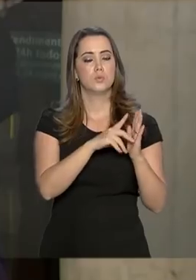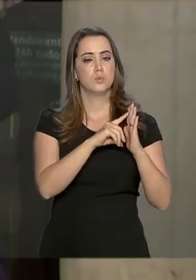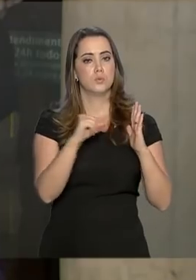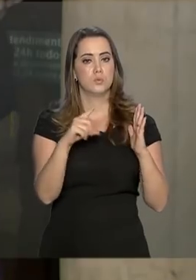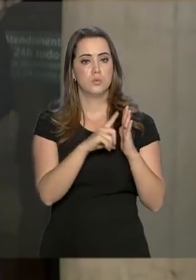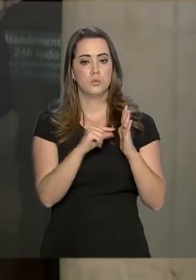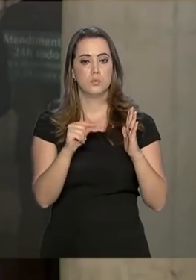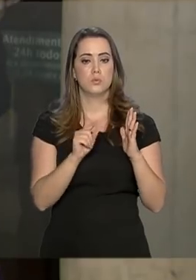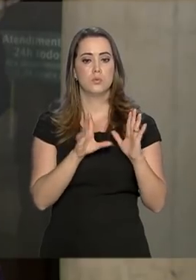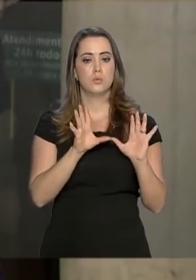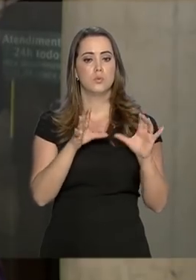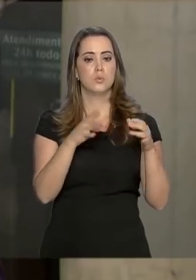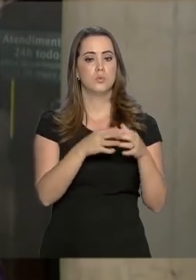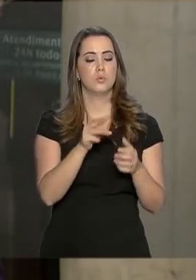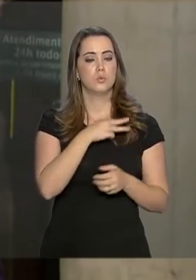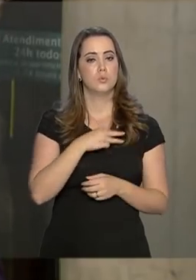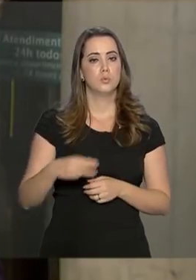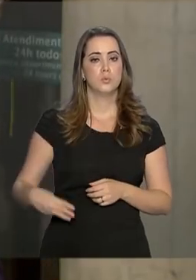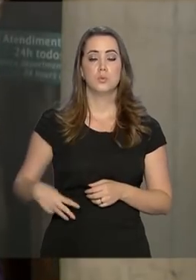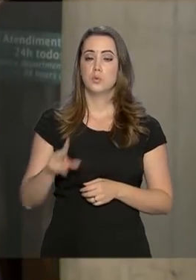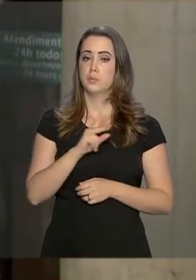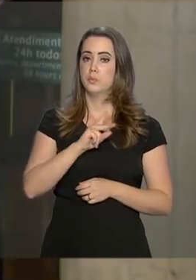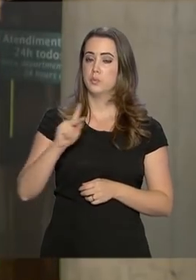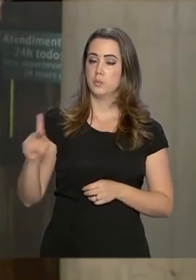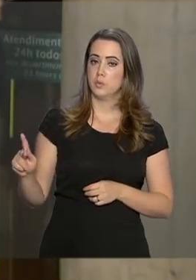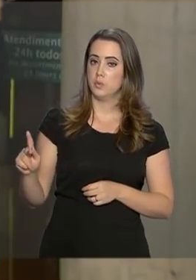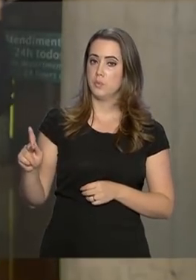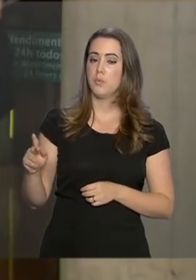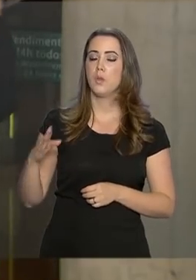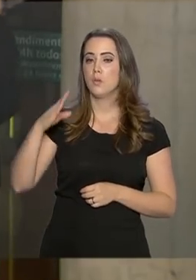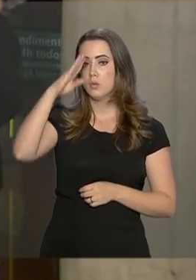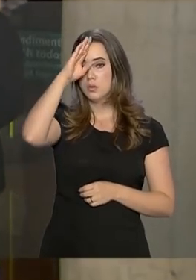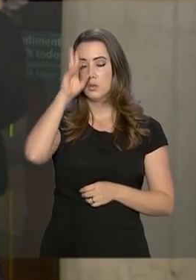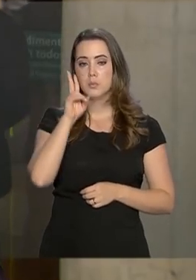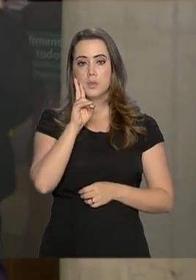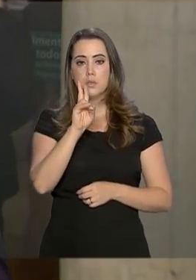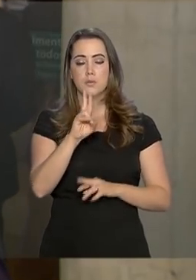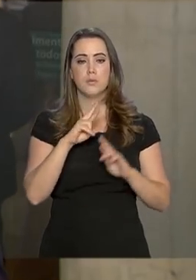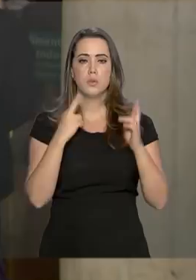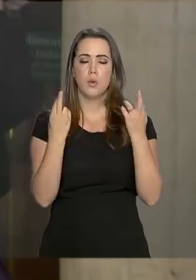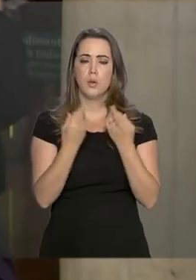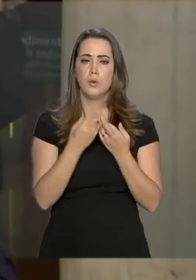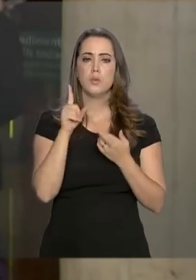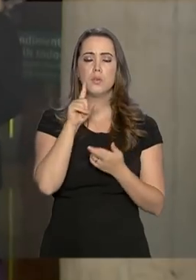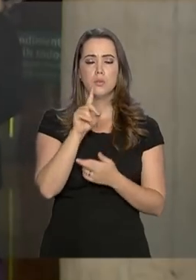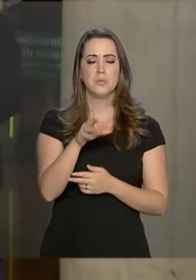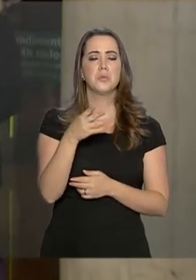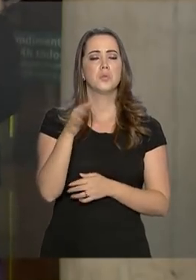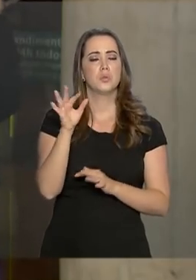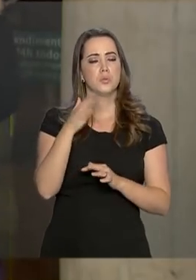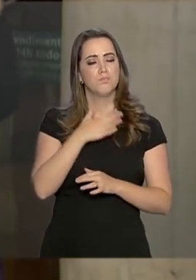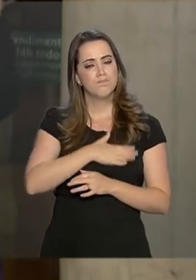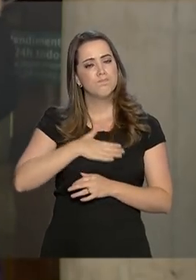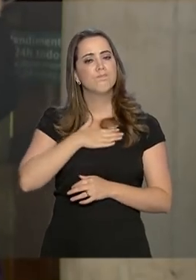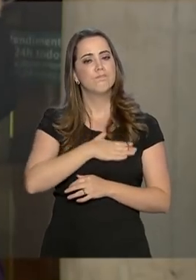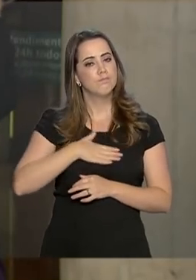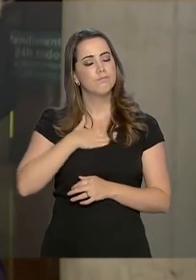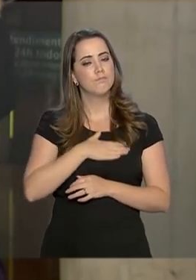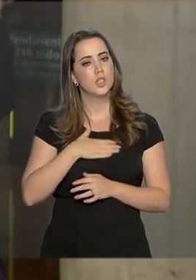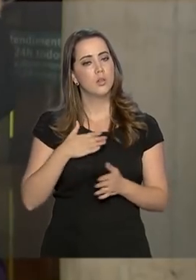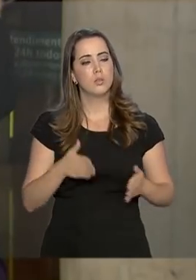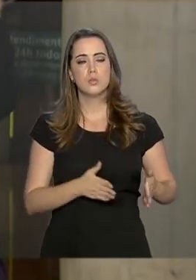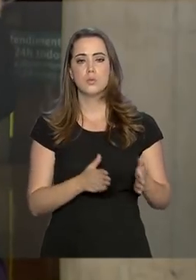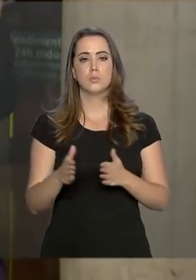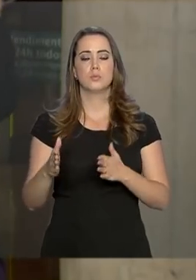com alguns ministros E o presidente da república acompanhou essa reunião E se disse muito satisfeito com os rumos do